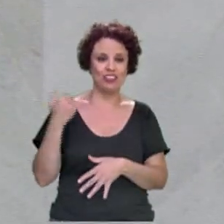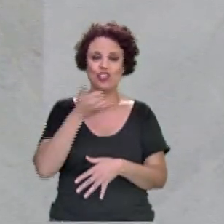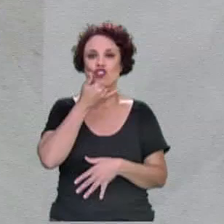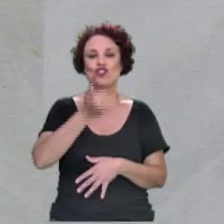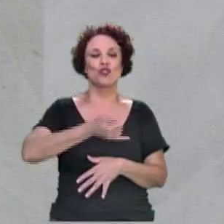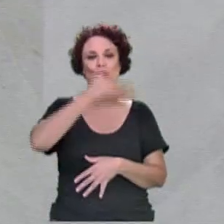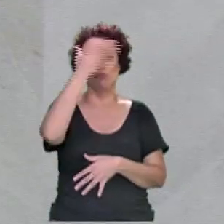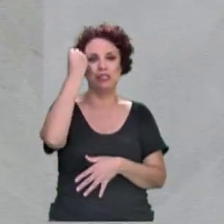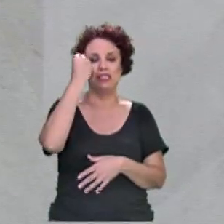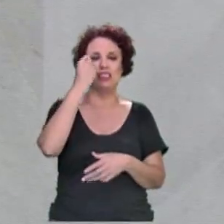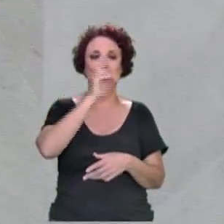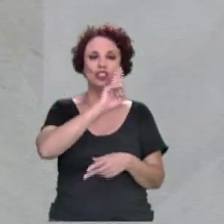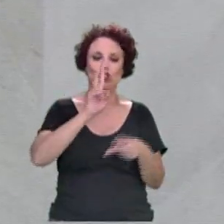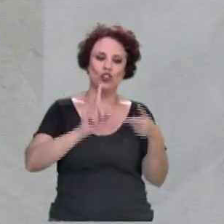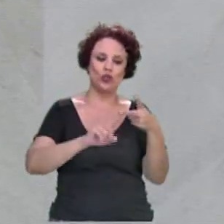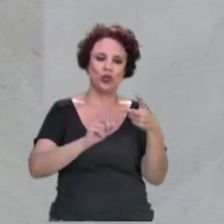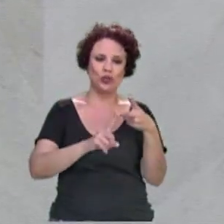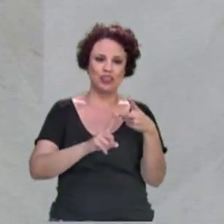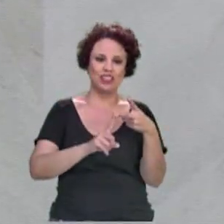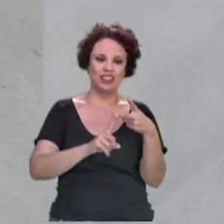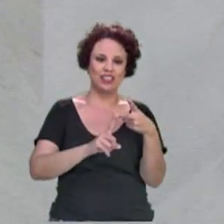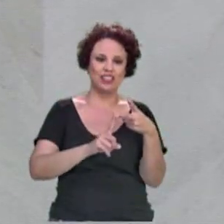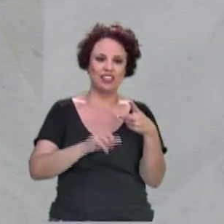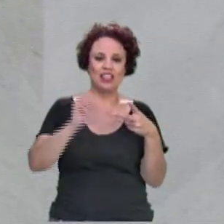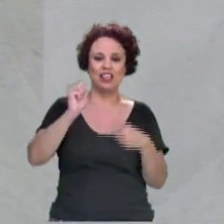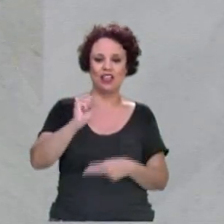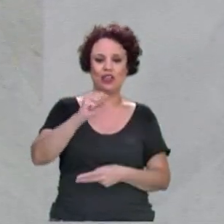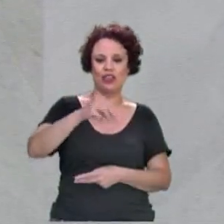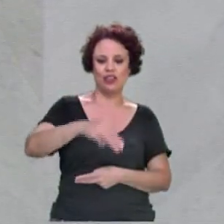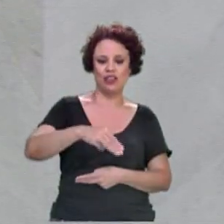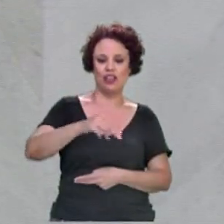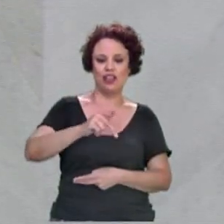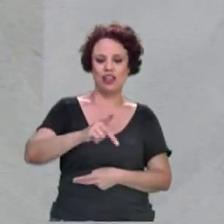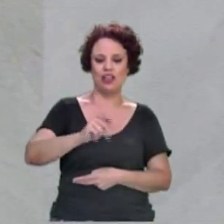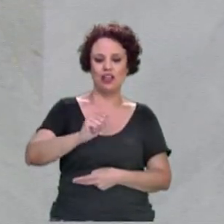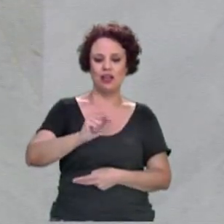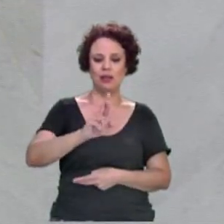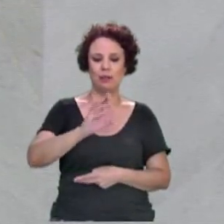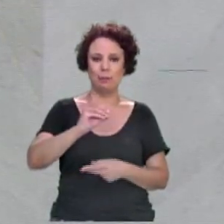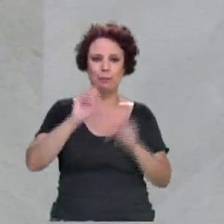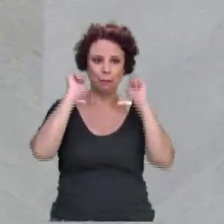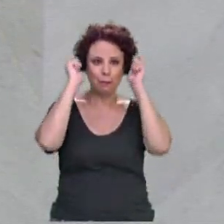técnica minha. Nós estamos hoje aniversariando aqui da cidade de Amparo e também em Santo André. Muito obrigado, senhor presidente.